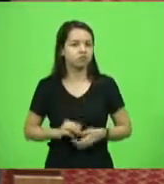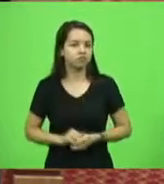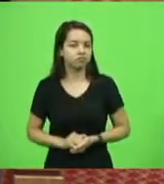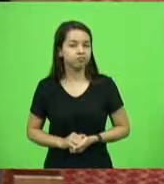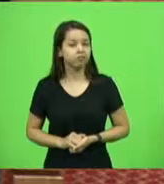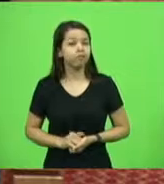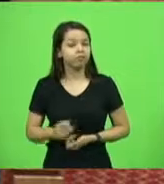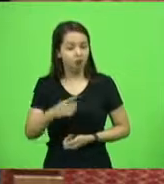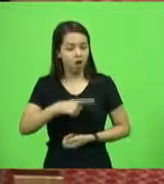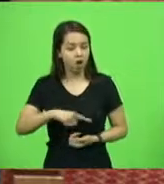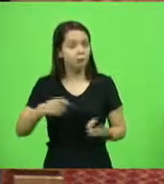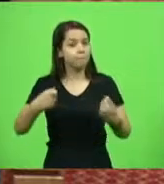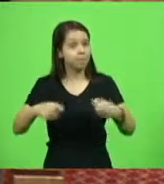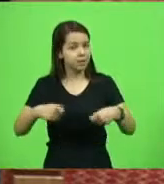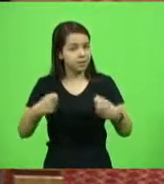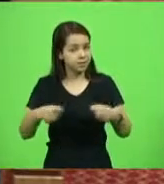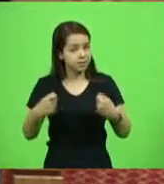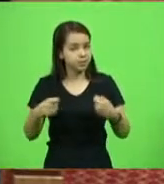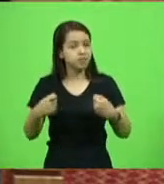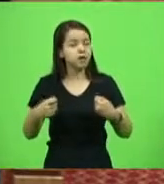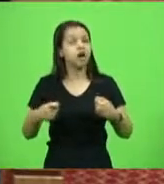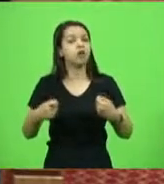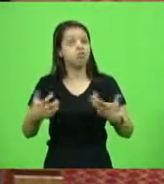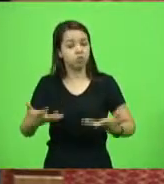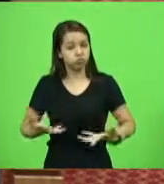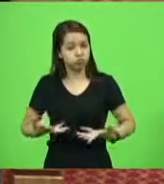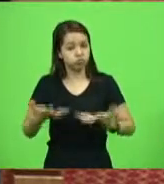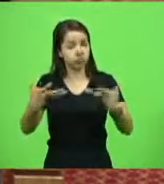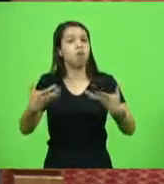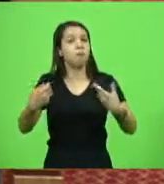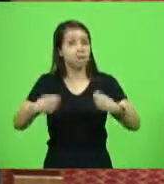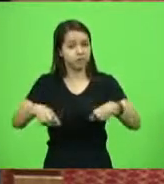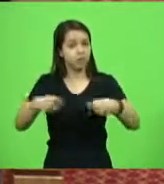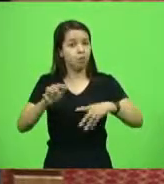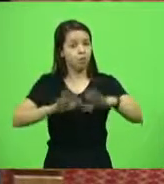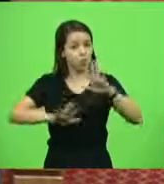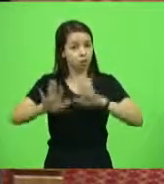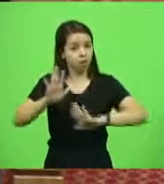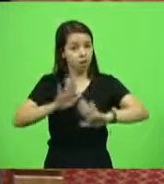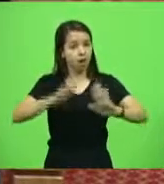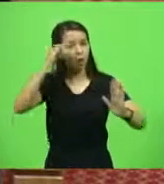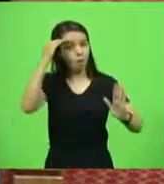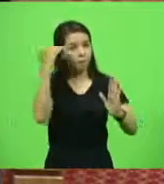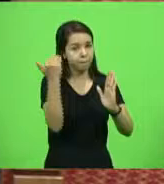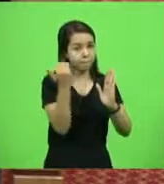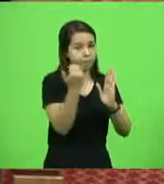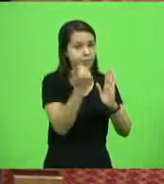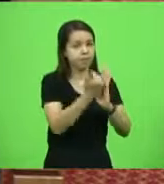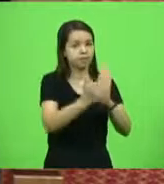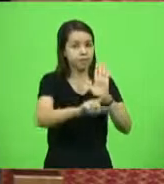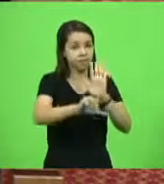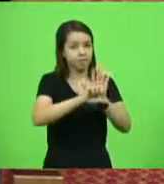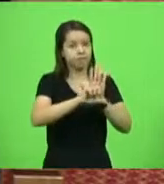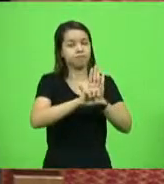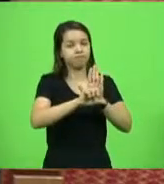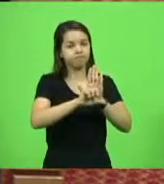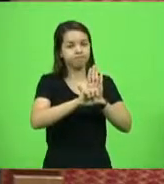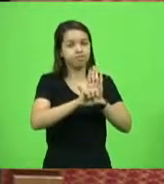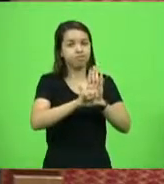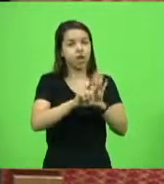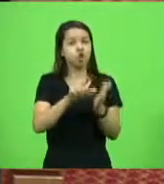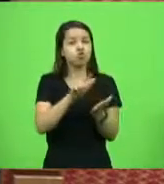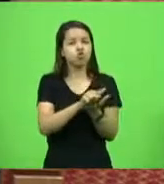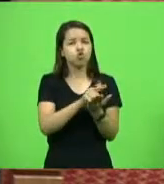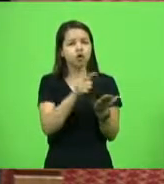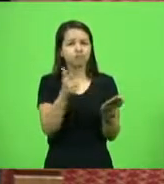energia e mais cuidado na aplicação da lei. A manchete que eu